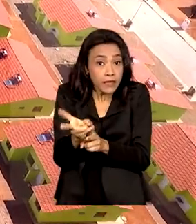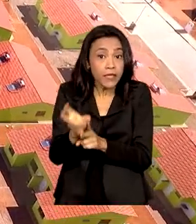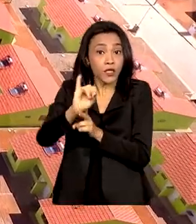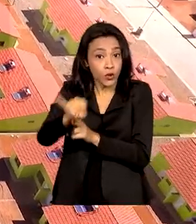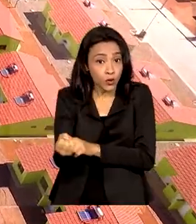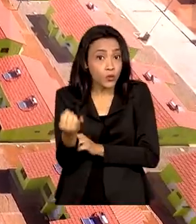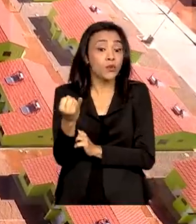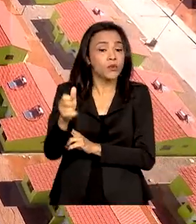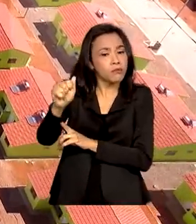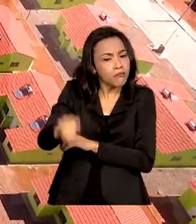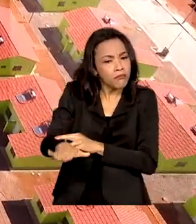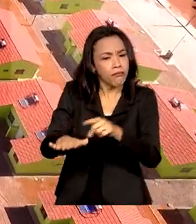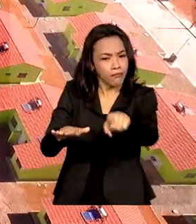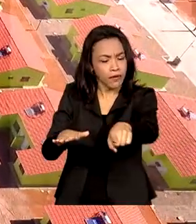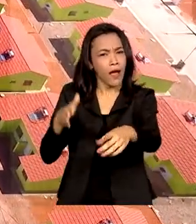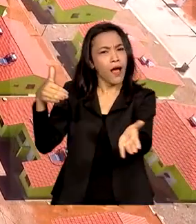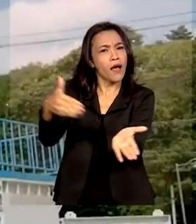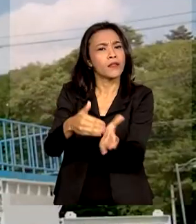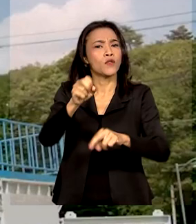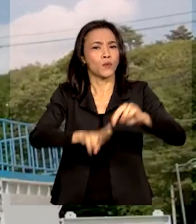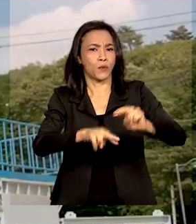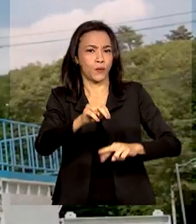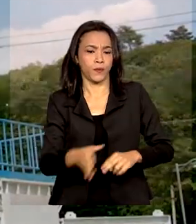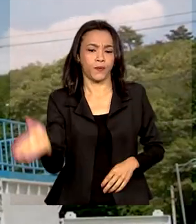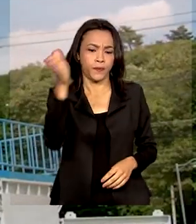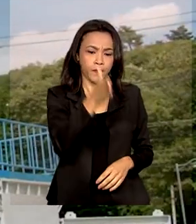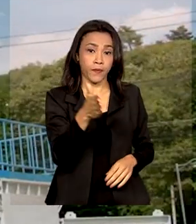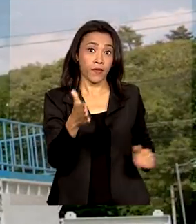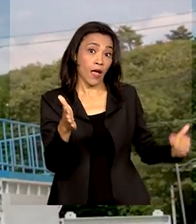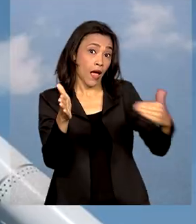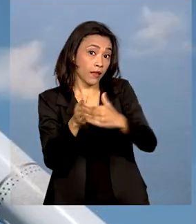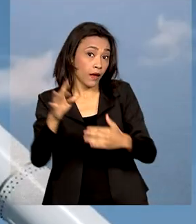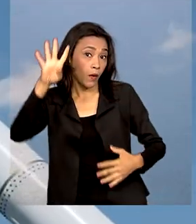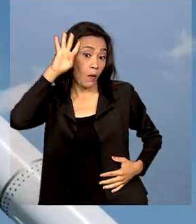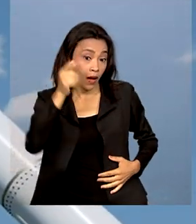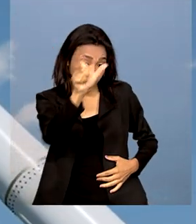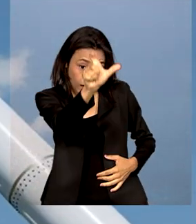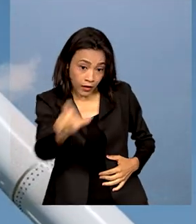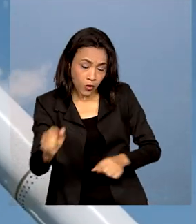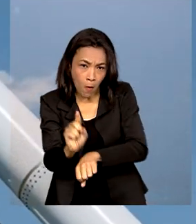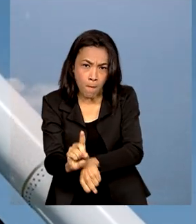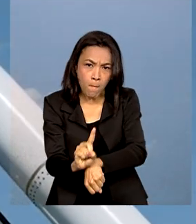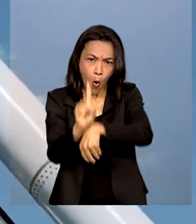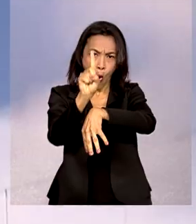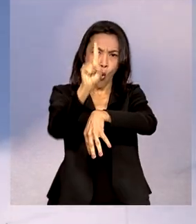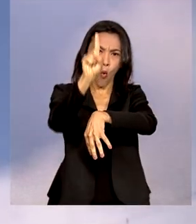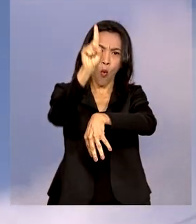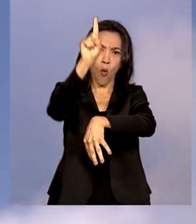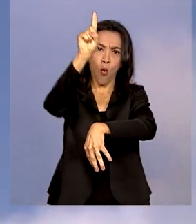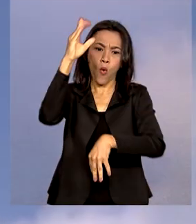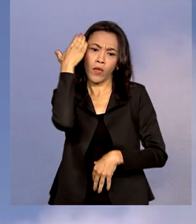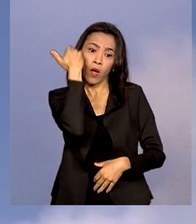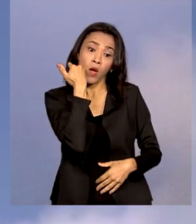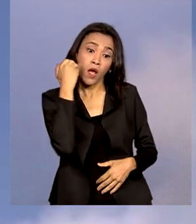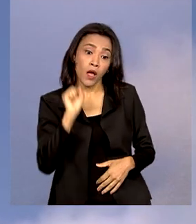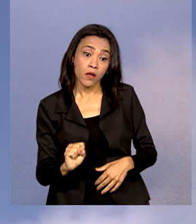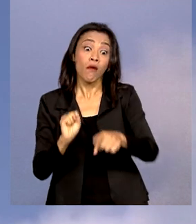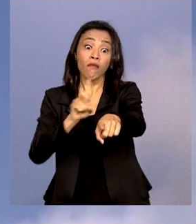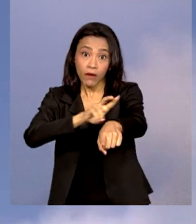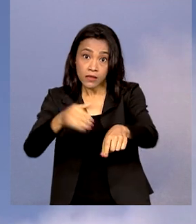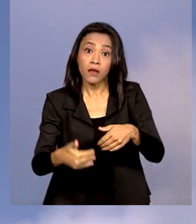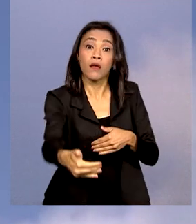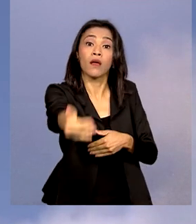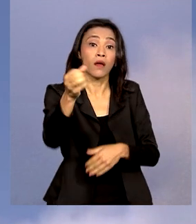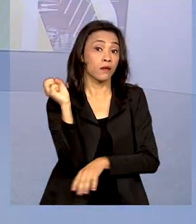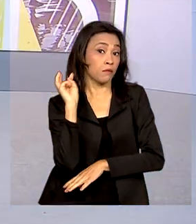baixos até junho. Até quarta-feira, foguete sul-coreano deverá ser lançado da base de Alcântara, no